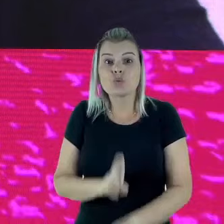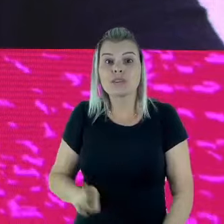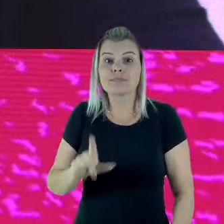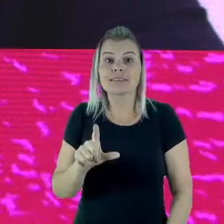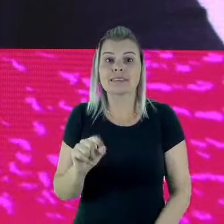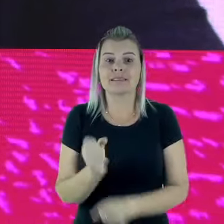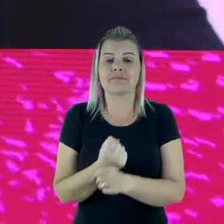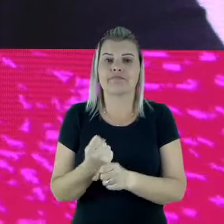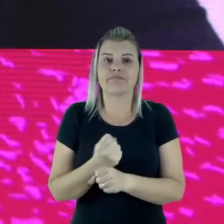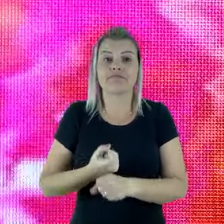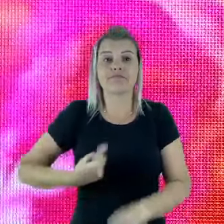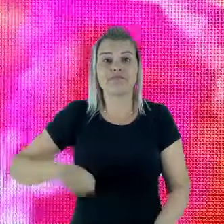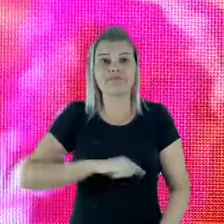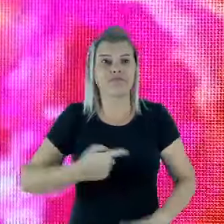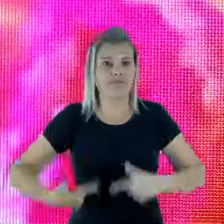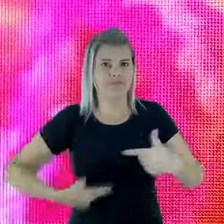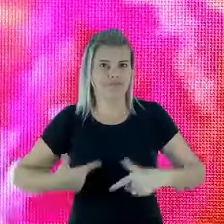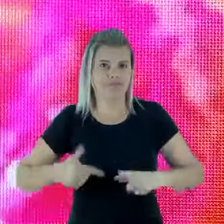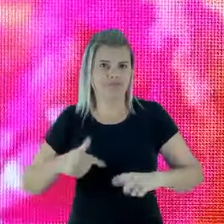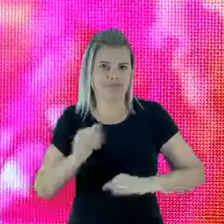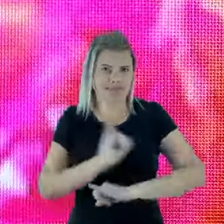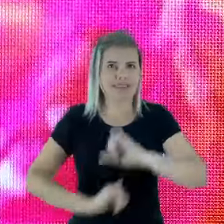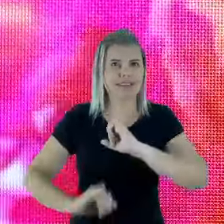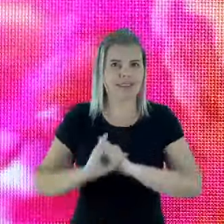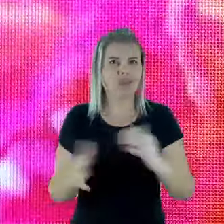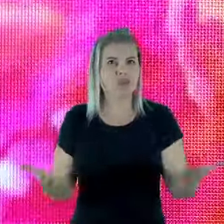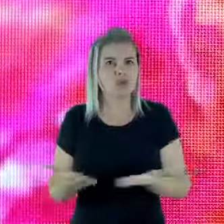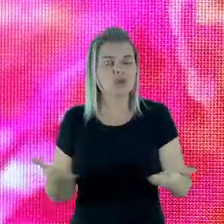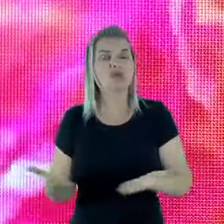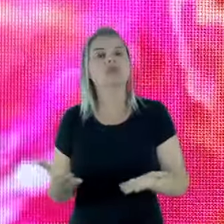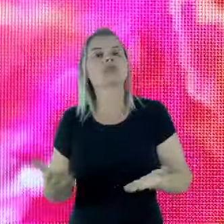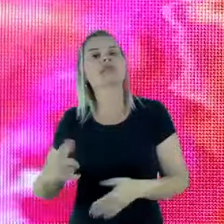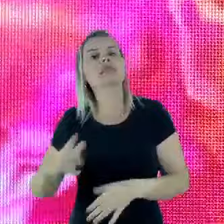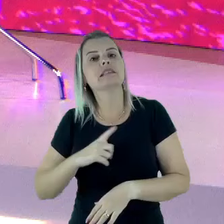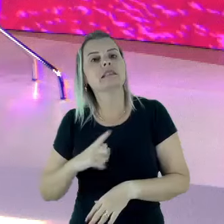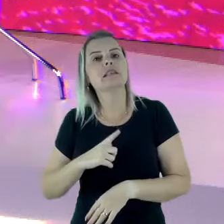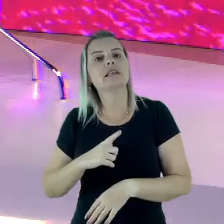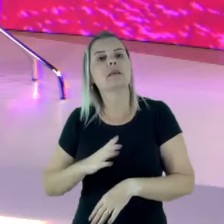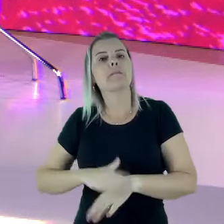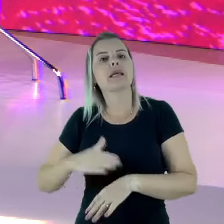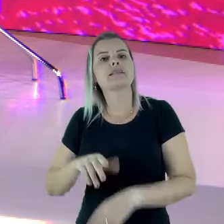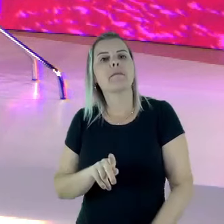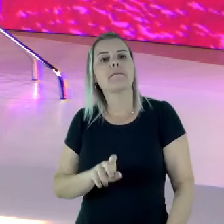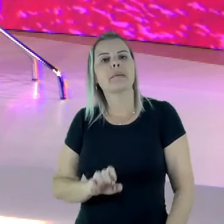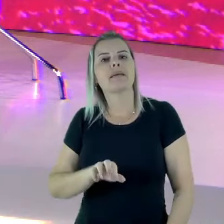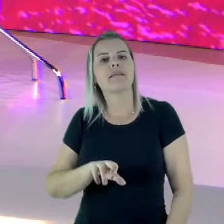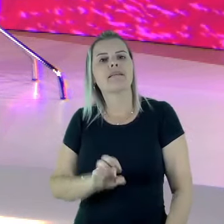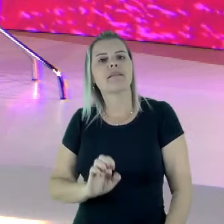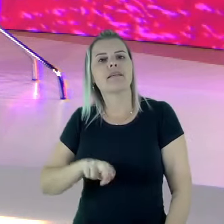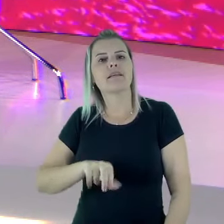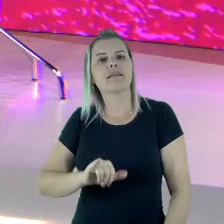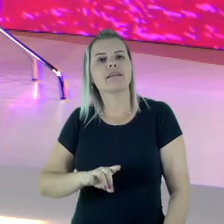nosso trabalho digital hoje, por mais que hoje é muito mais rápido as mudanças, ele também tem uma questão de perenidade, porque é assim que você constrói